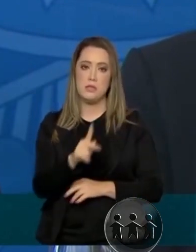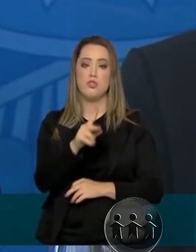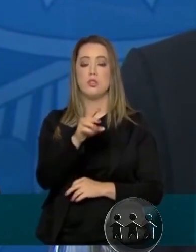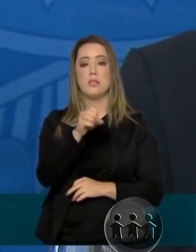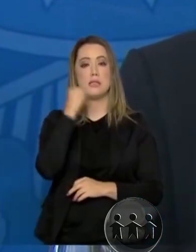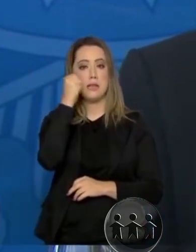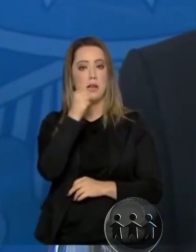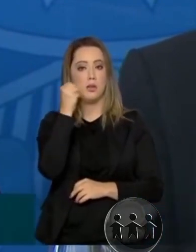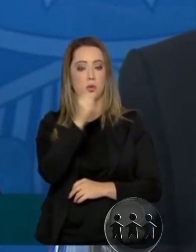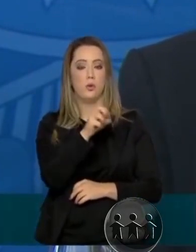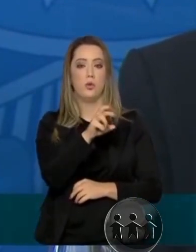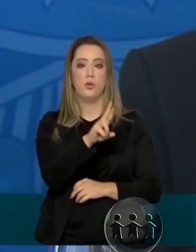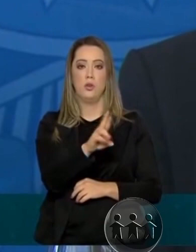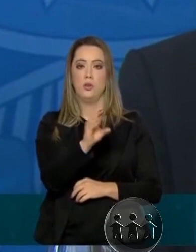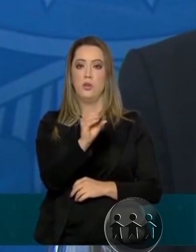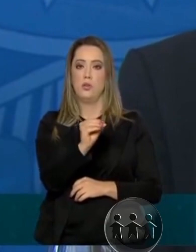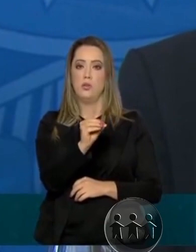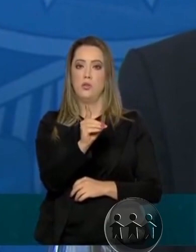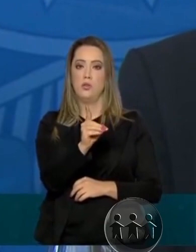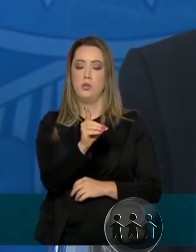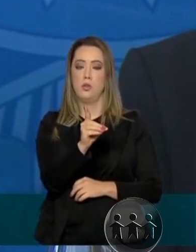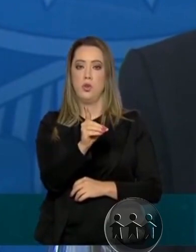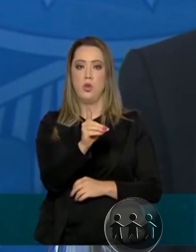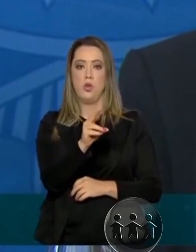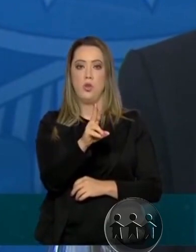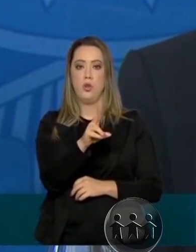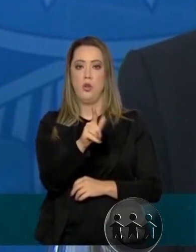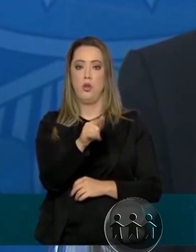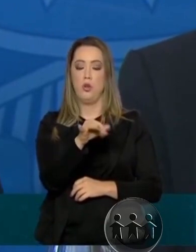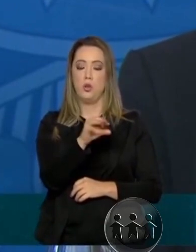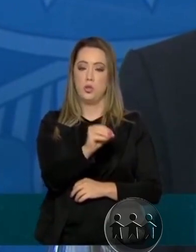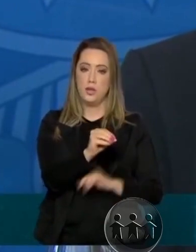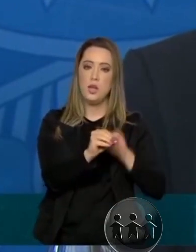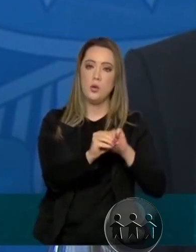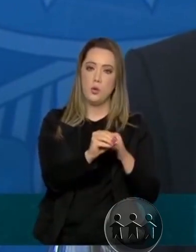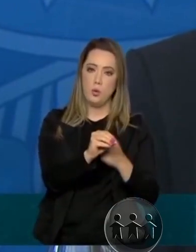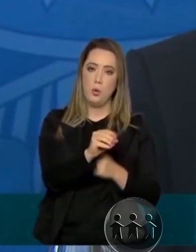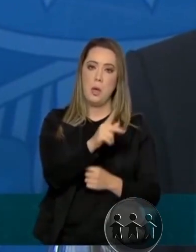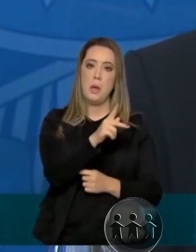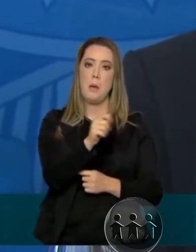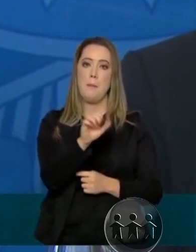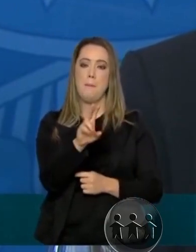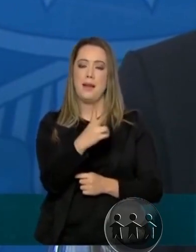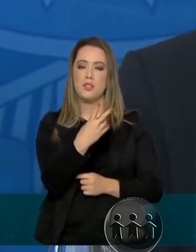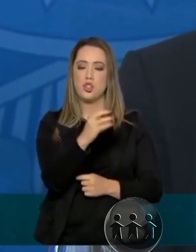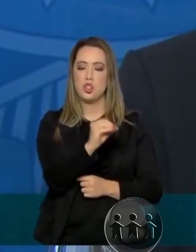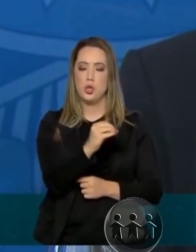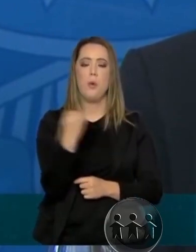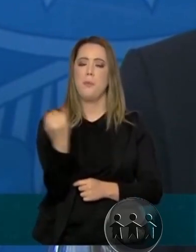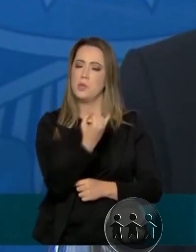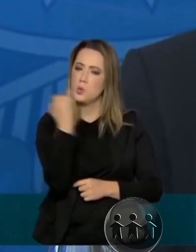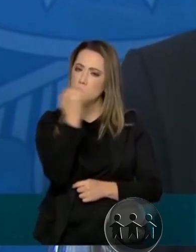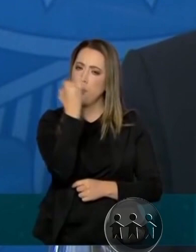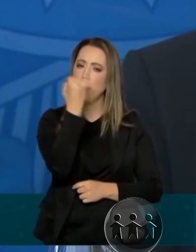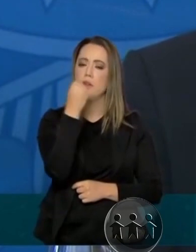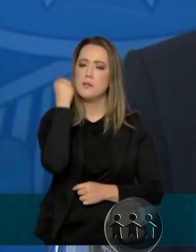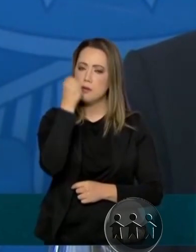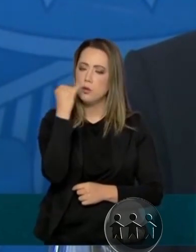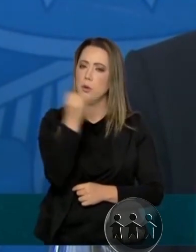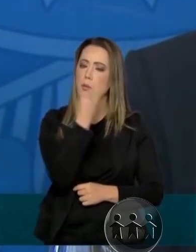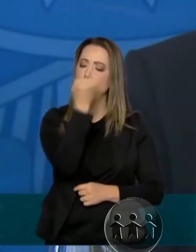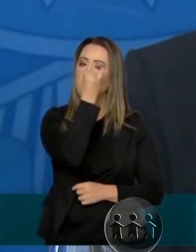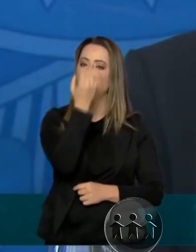que é um homem de grande estatura, duplamente, e tem um espírito público em contexto. E vamos buscar,